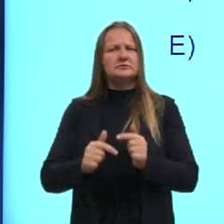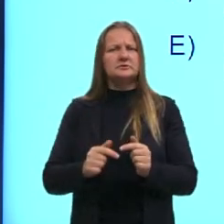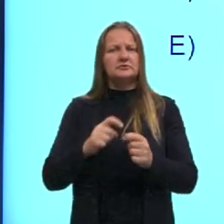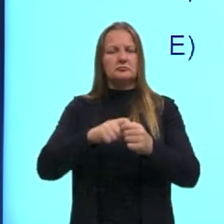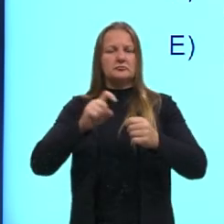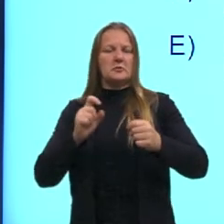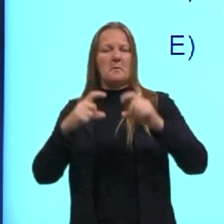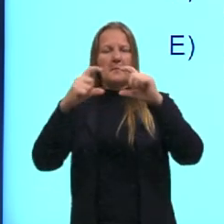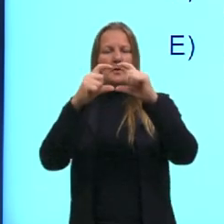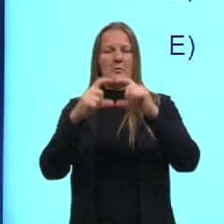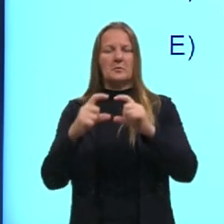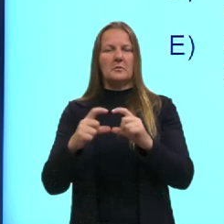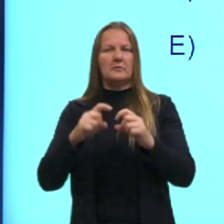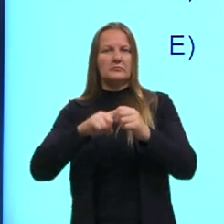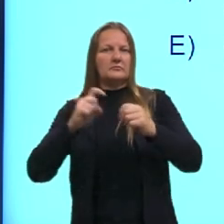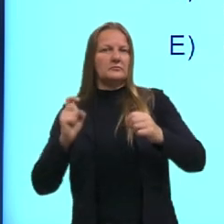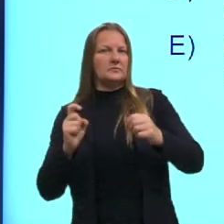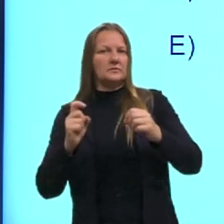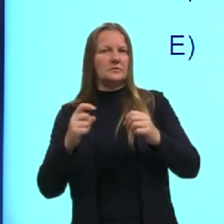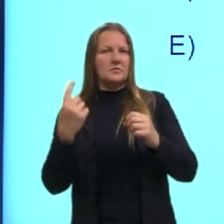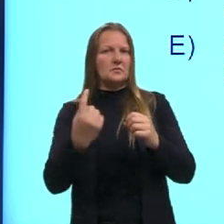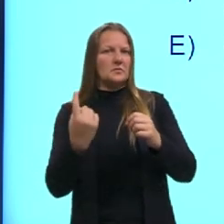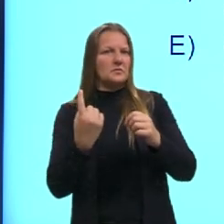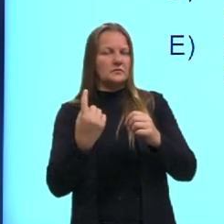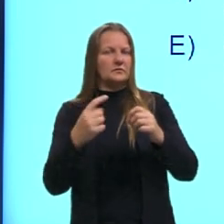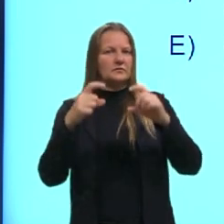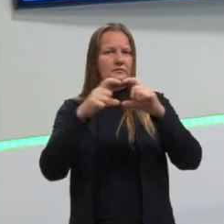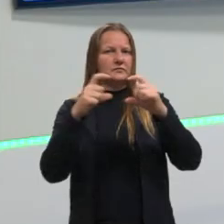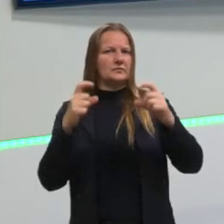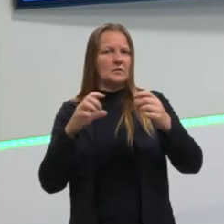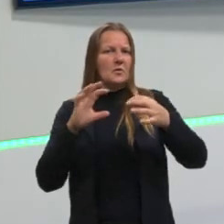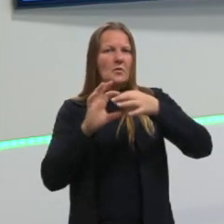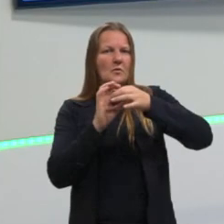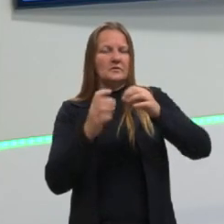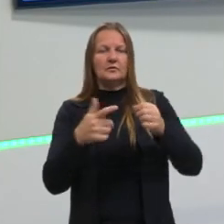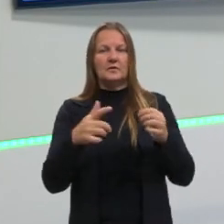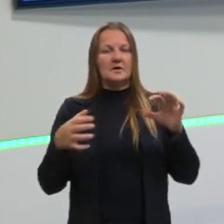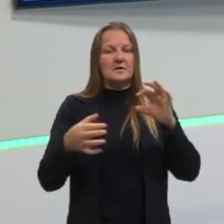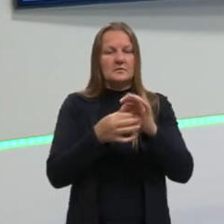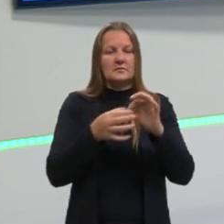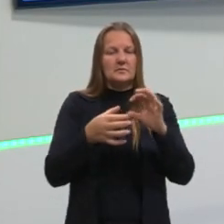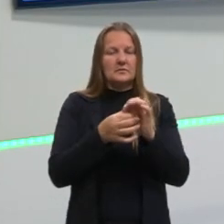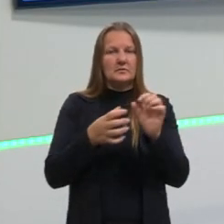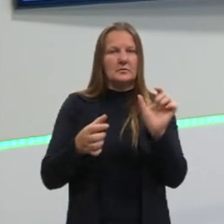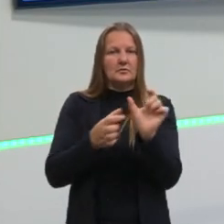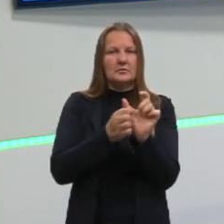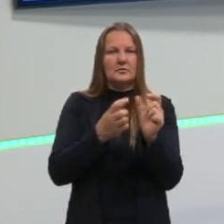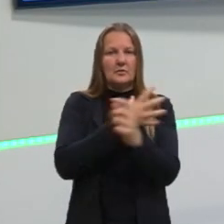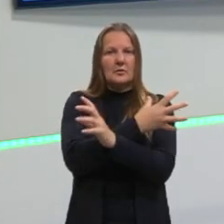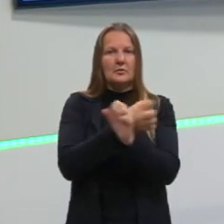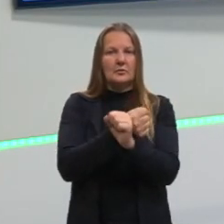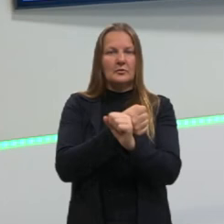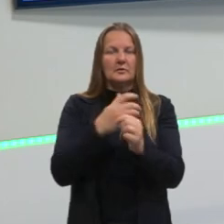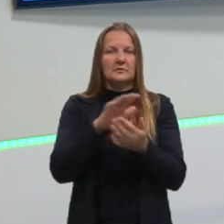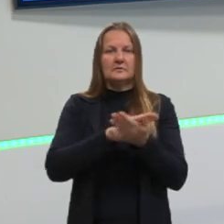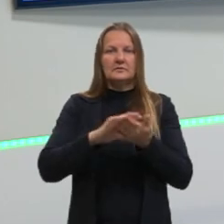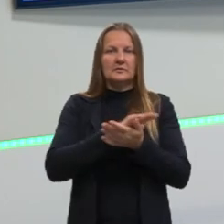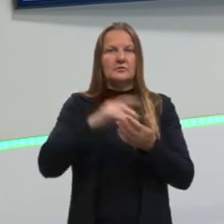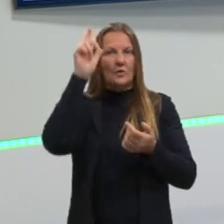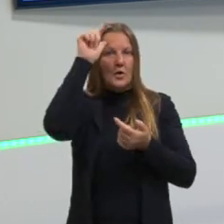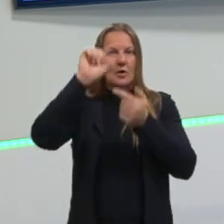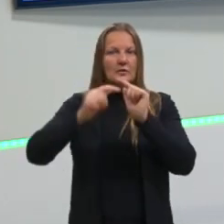independentes? A gente tem blocos aí que são independentes e eles só se articulam através desses argumentos lógicos?